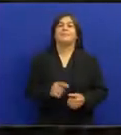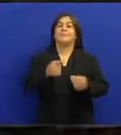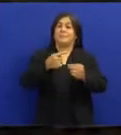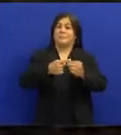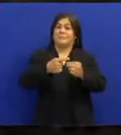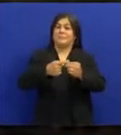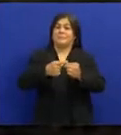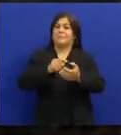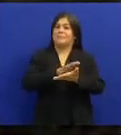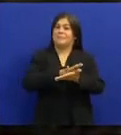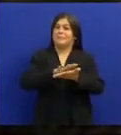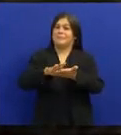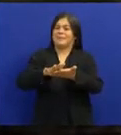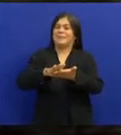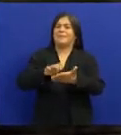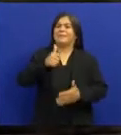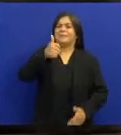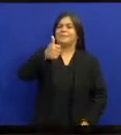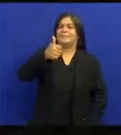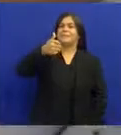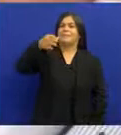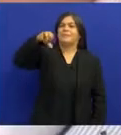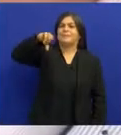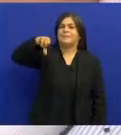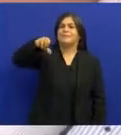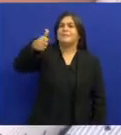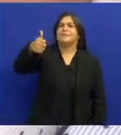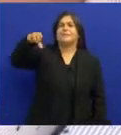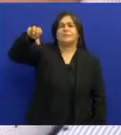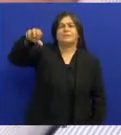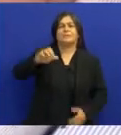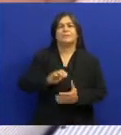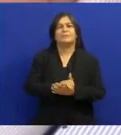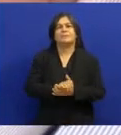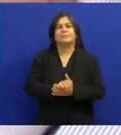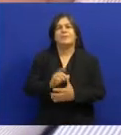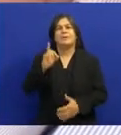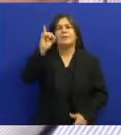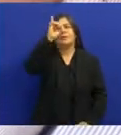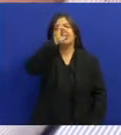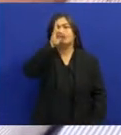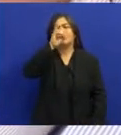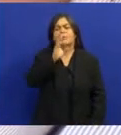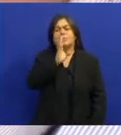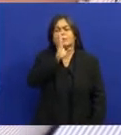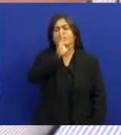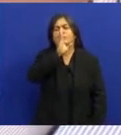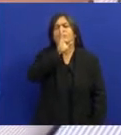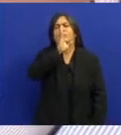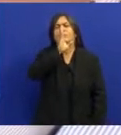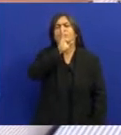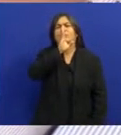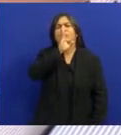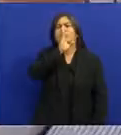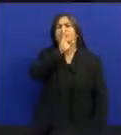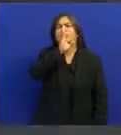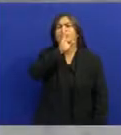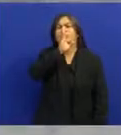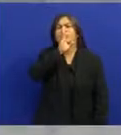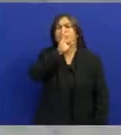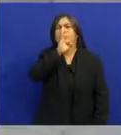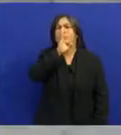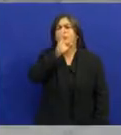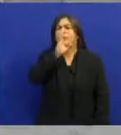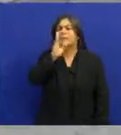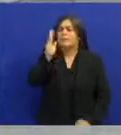A Lagoa Grande, 1919 Ela não tocaria naquele domingo Não haveria função no brejo A